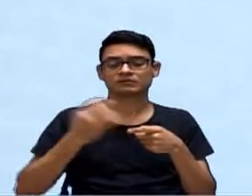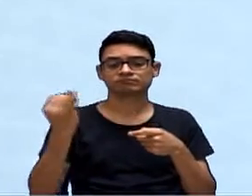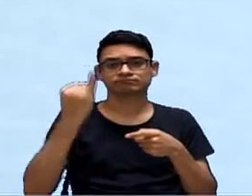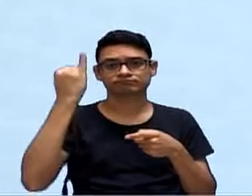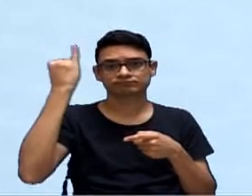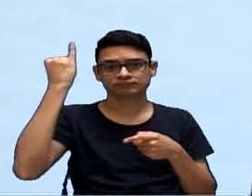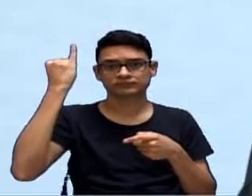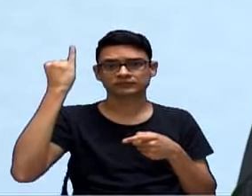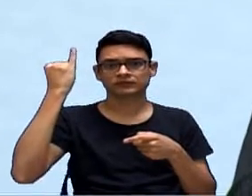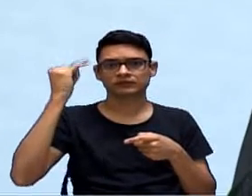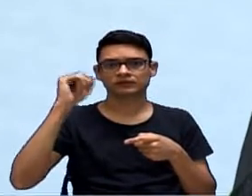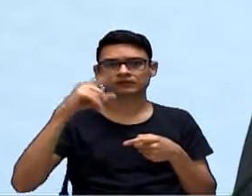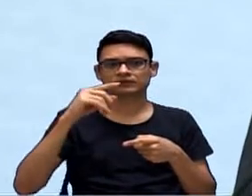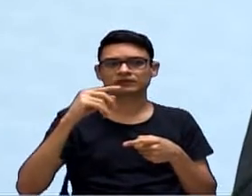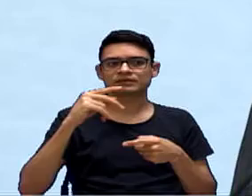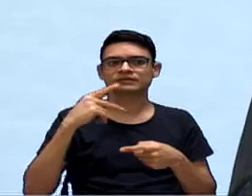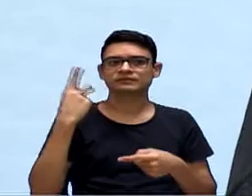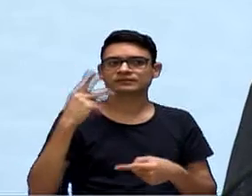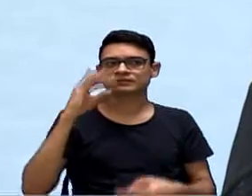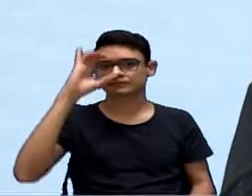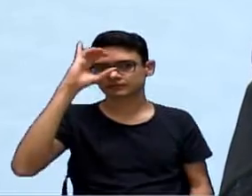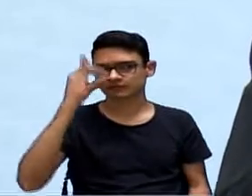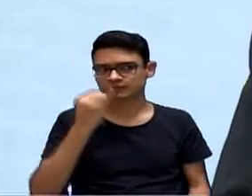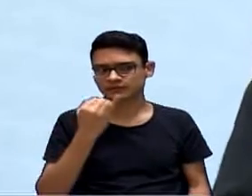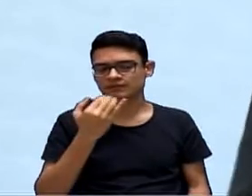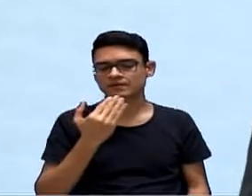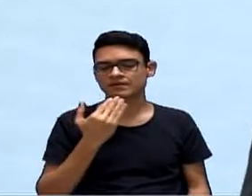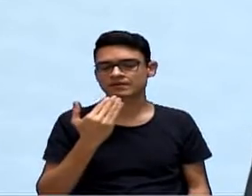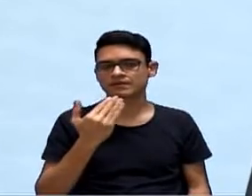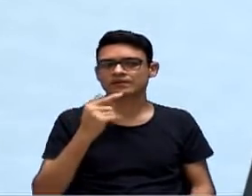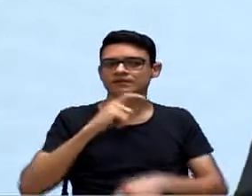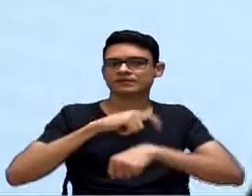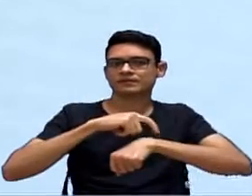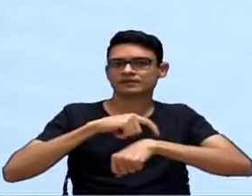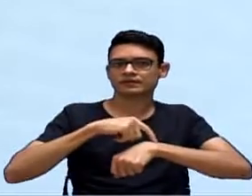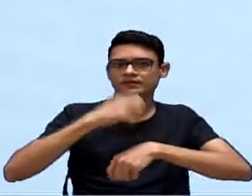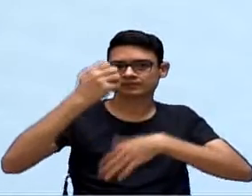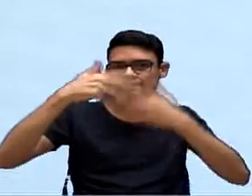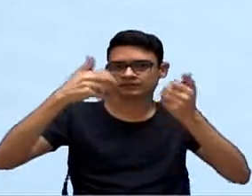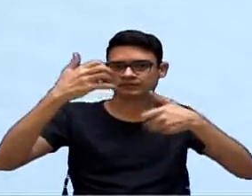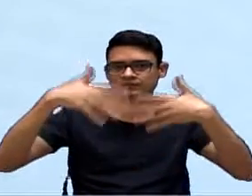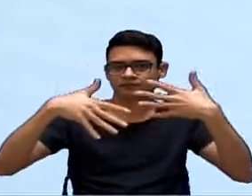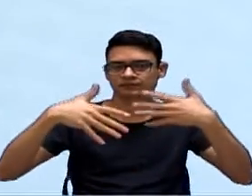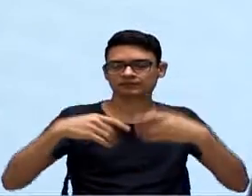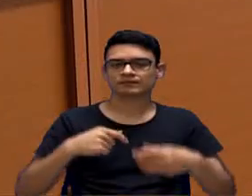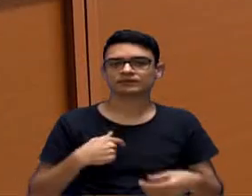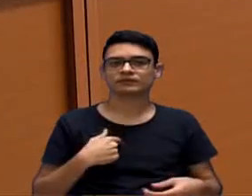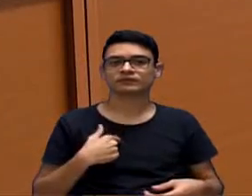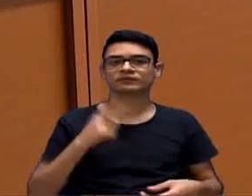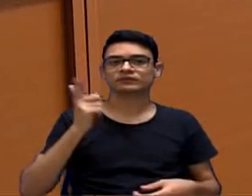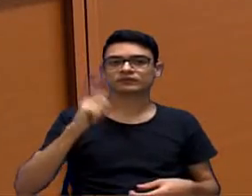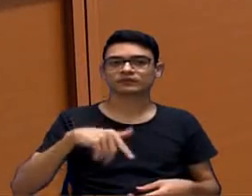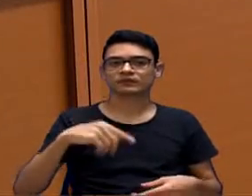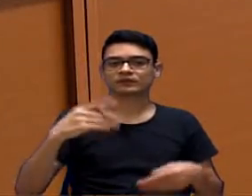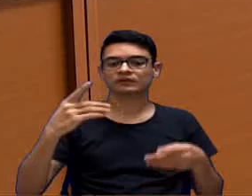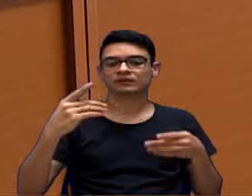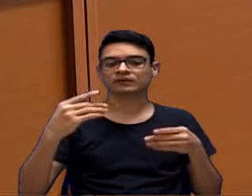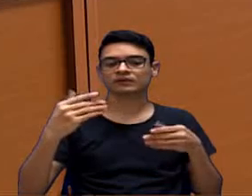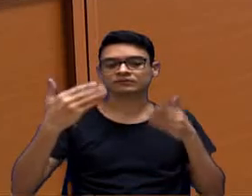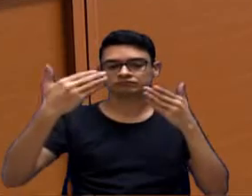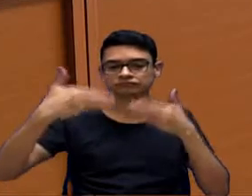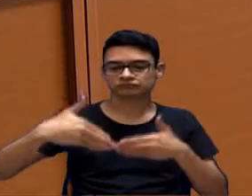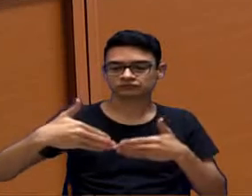vereadora Ares pediu a parte? Por favor. Eu até discutia com a senhora, vereadora,